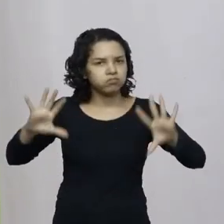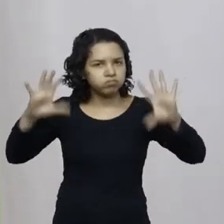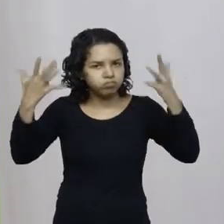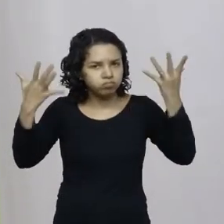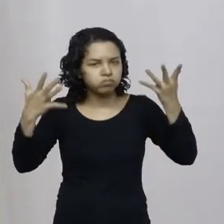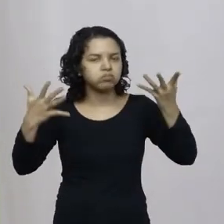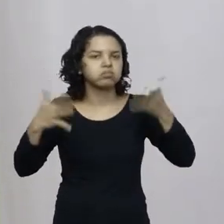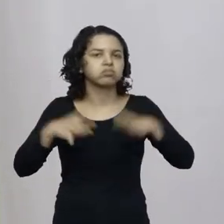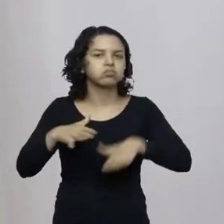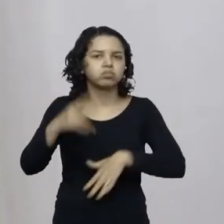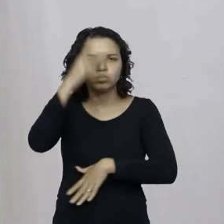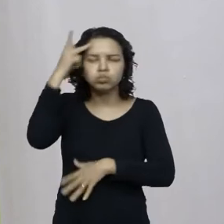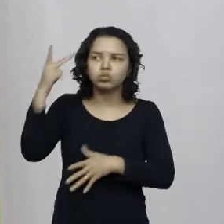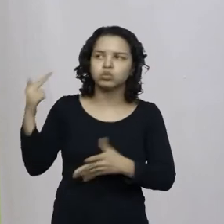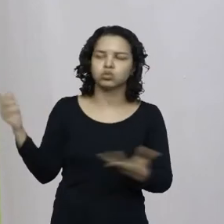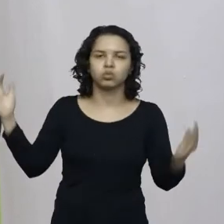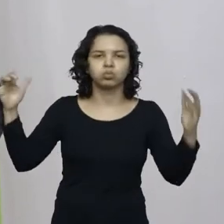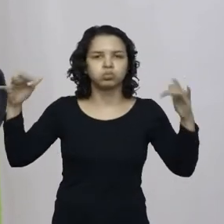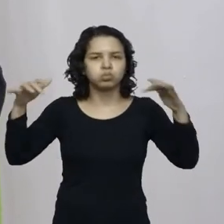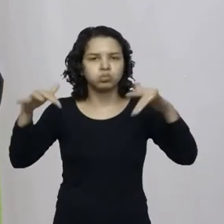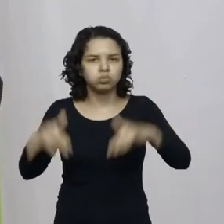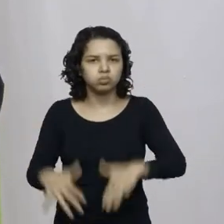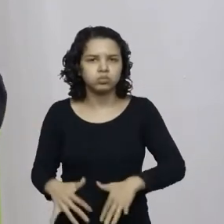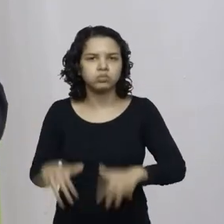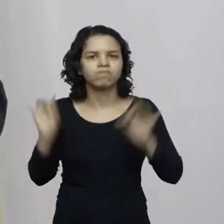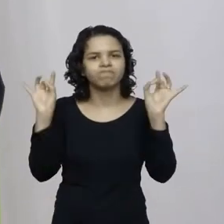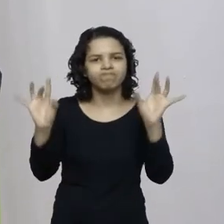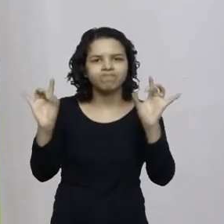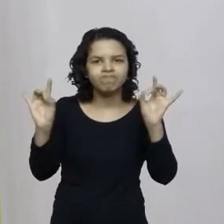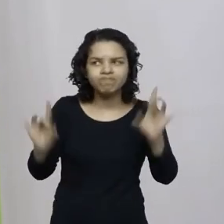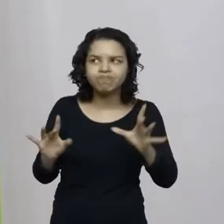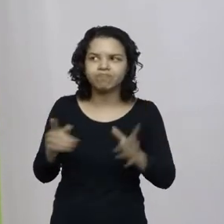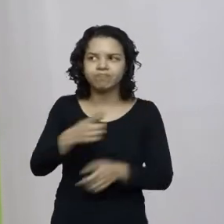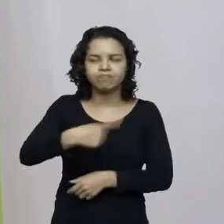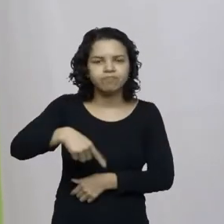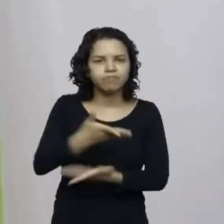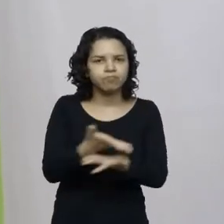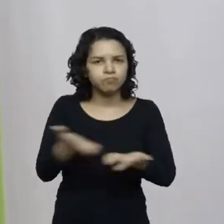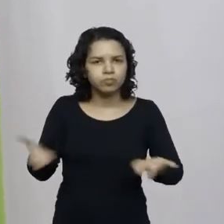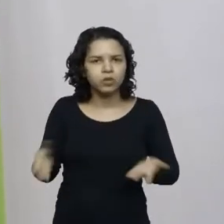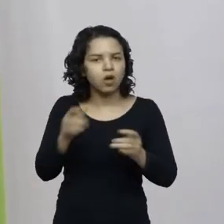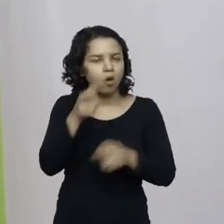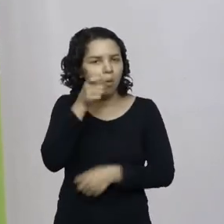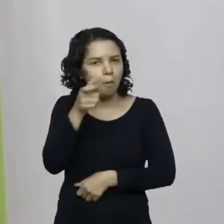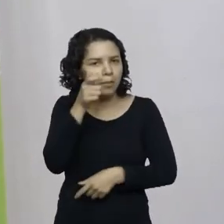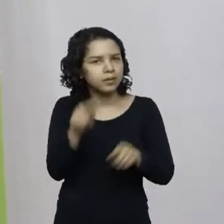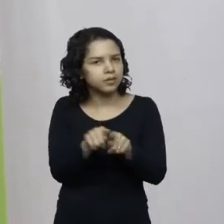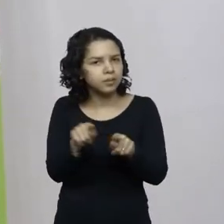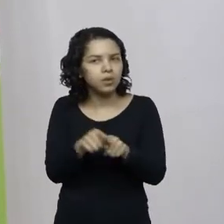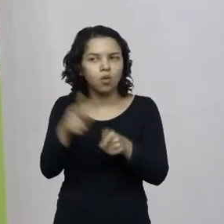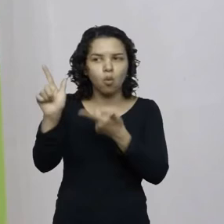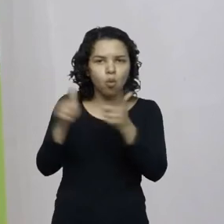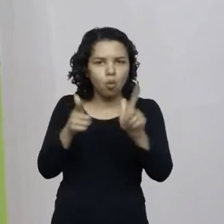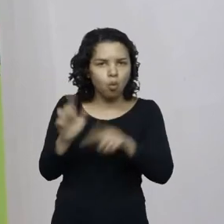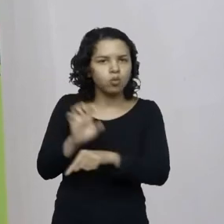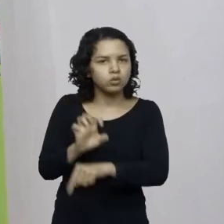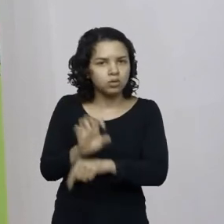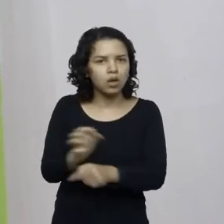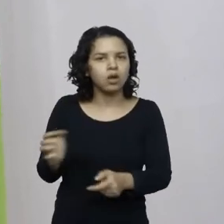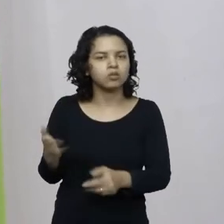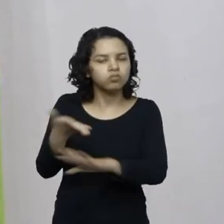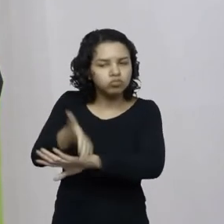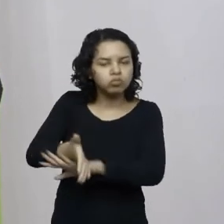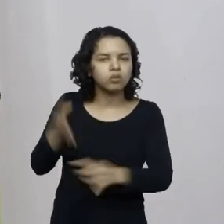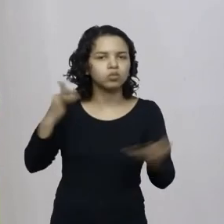tantas pessoas excelente oportunidade para vocês que nos acompanham inclusive de outros estados de fazer um turismo bonito